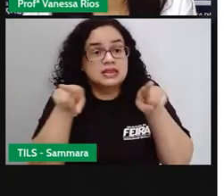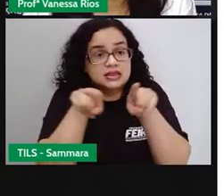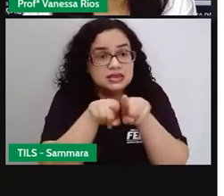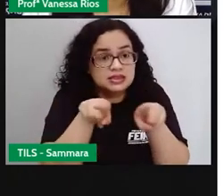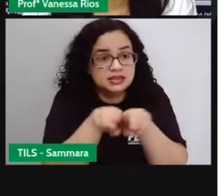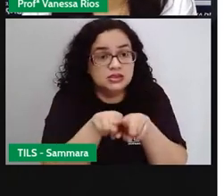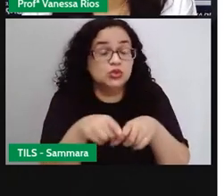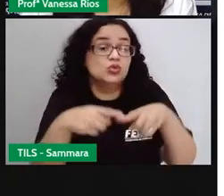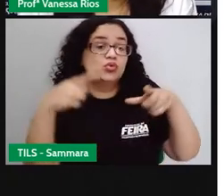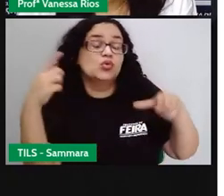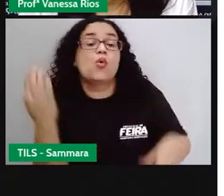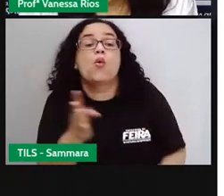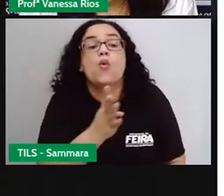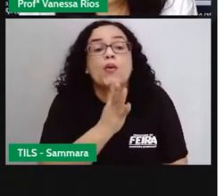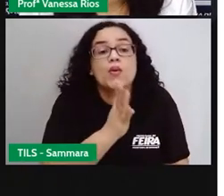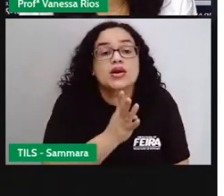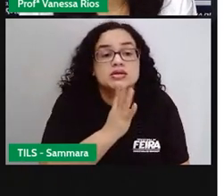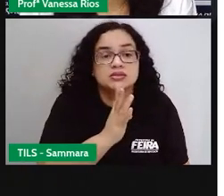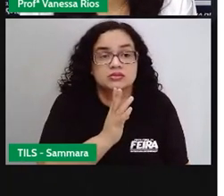amplia o conhecimento.